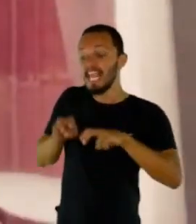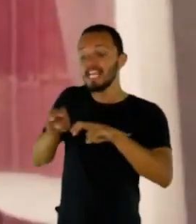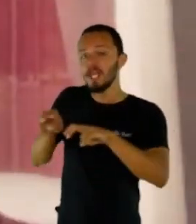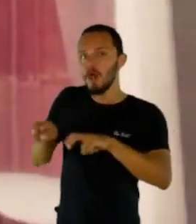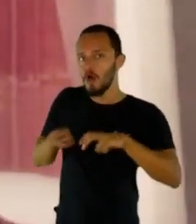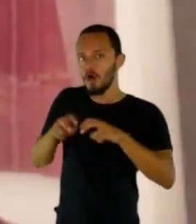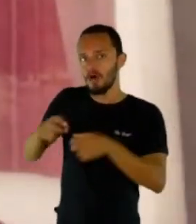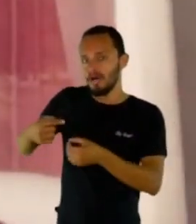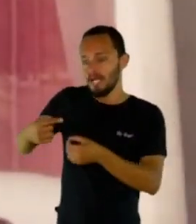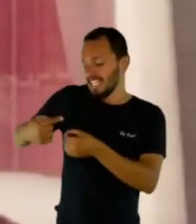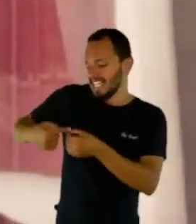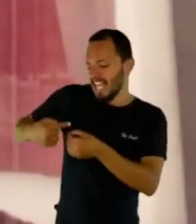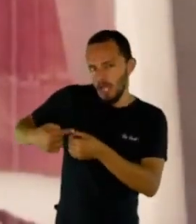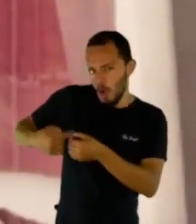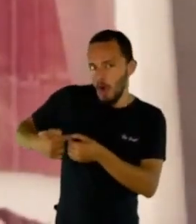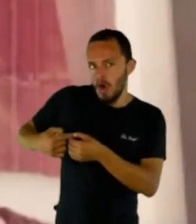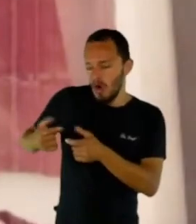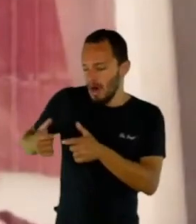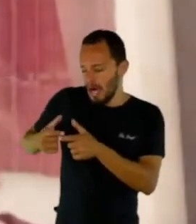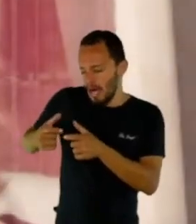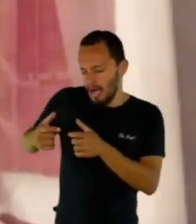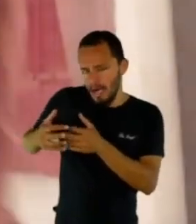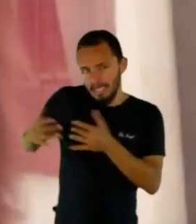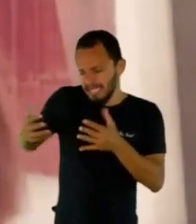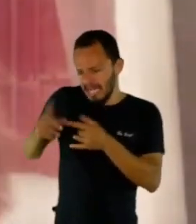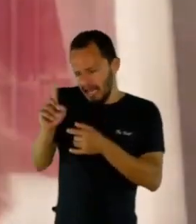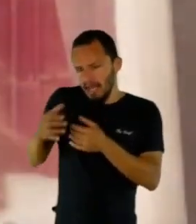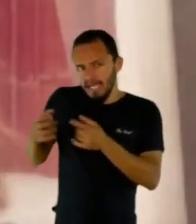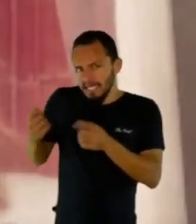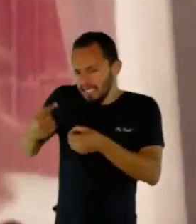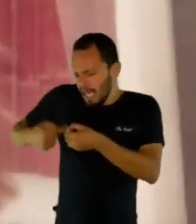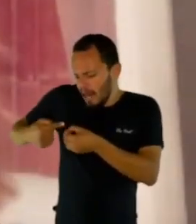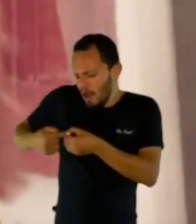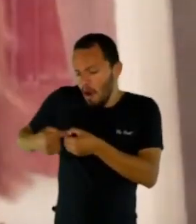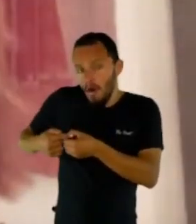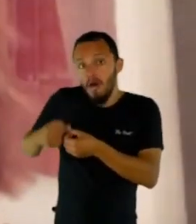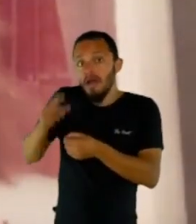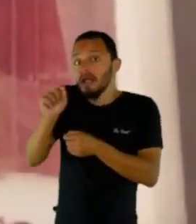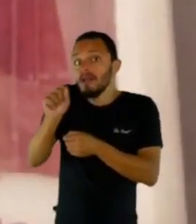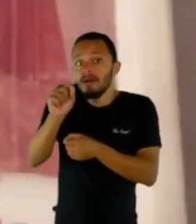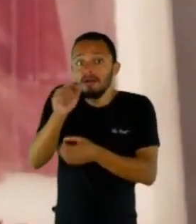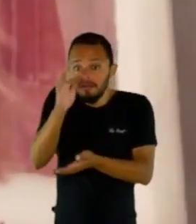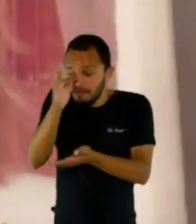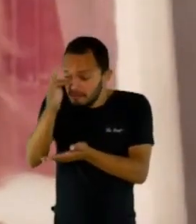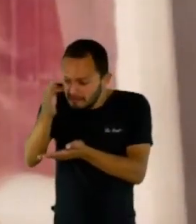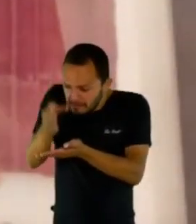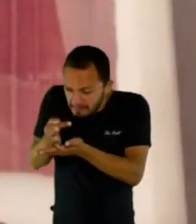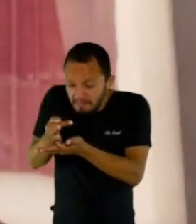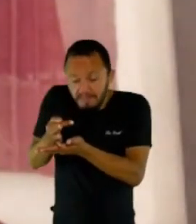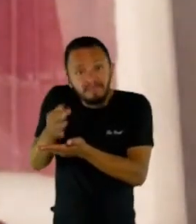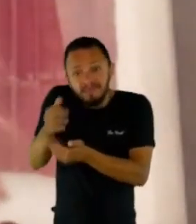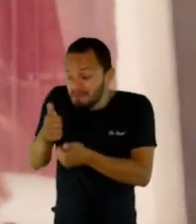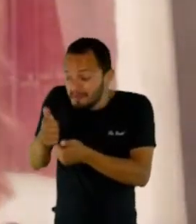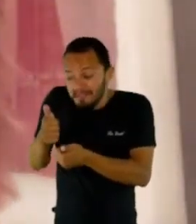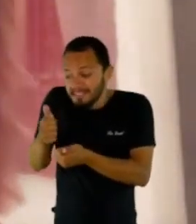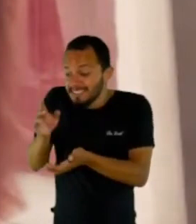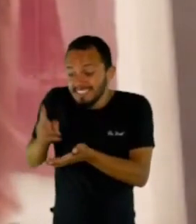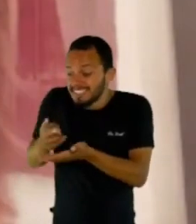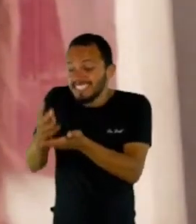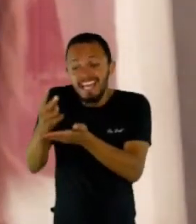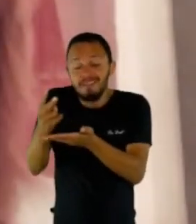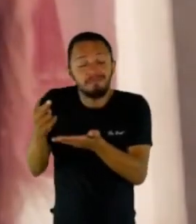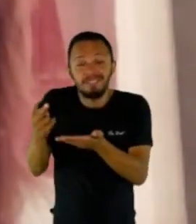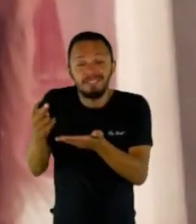superior, ela está sempre presente. Eu acho que em todas as mulheres, mesmo que seja assim, ah, um vai com Deus, né? O Nossa Senhora te